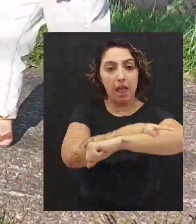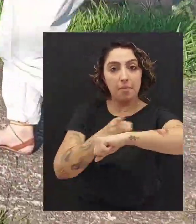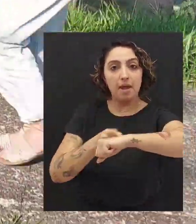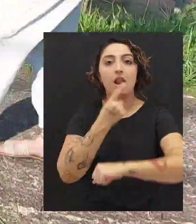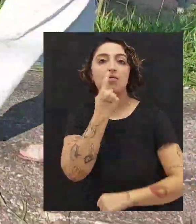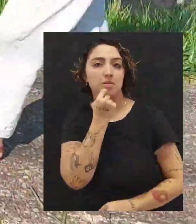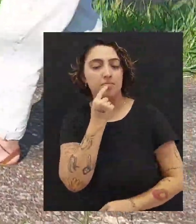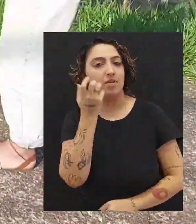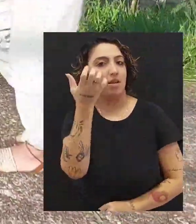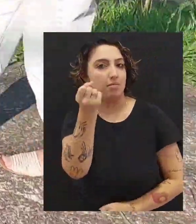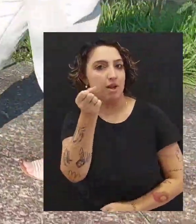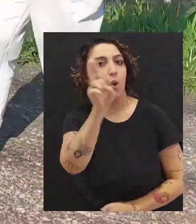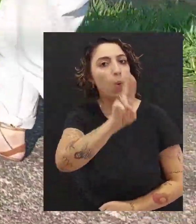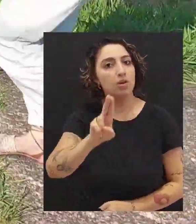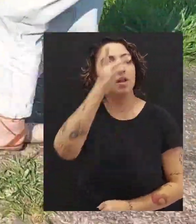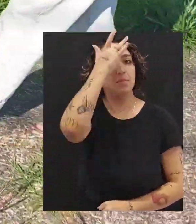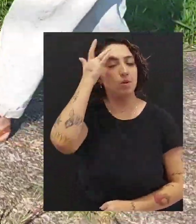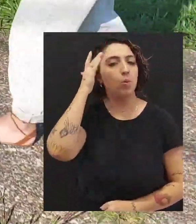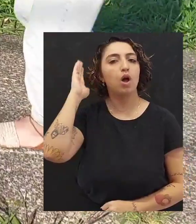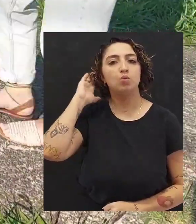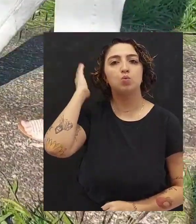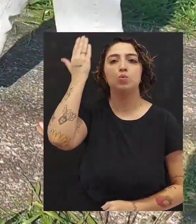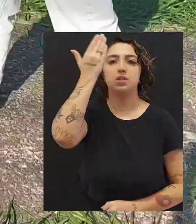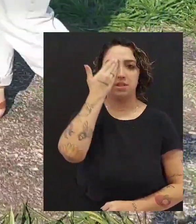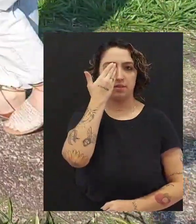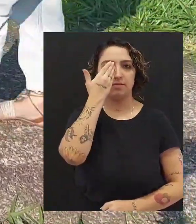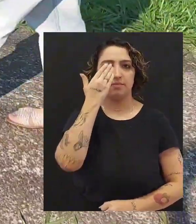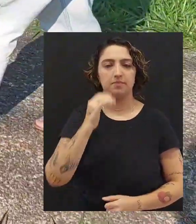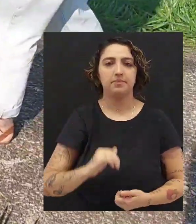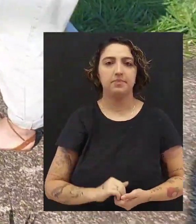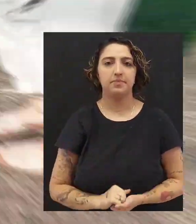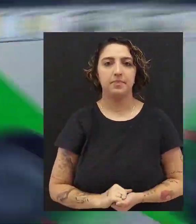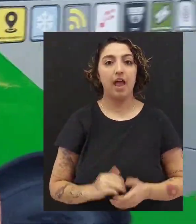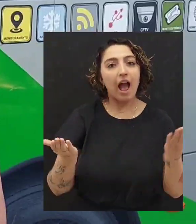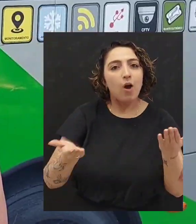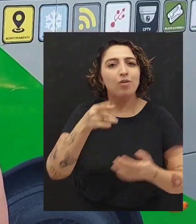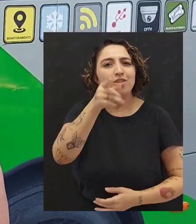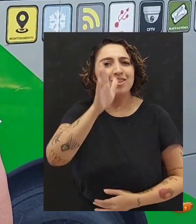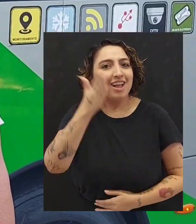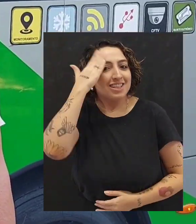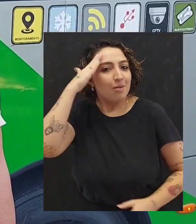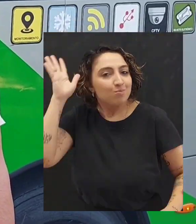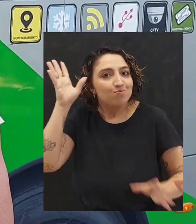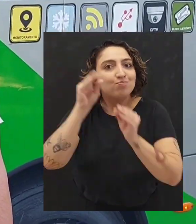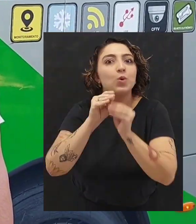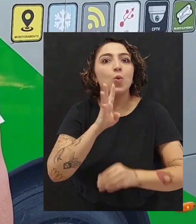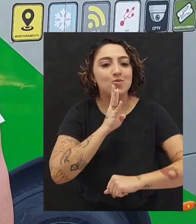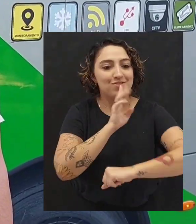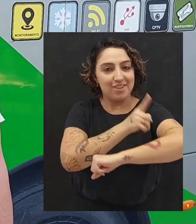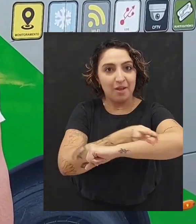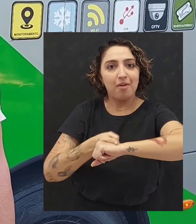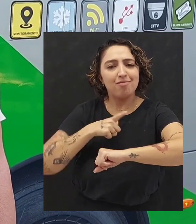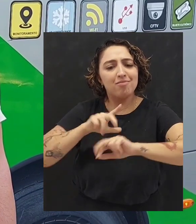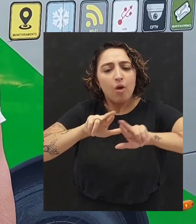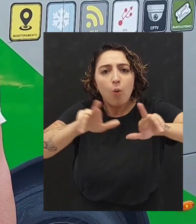E a bengala vermelha e branca é pessoas surdo-cegas. Agora que você já sabe identificar as